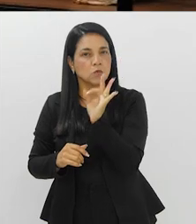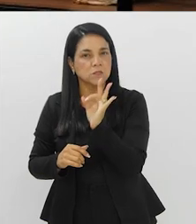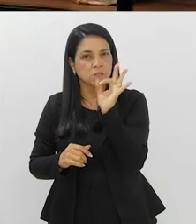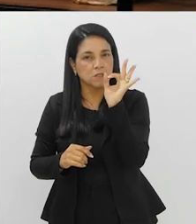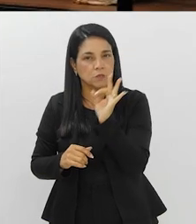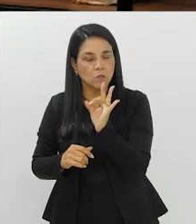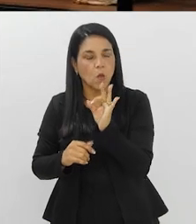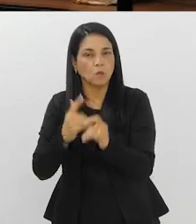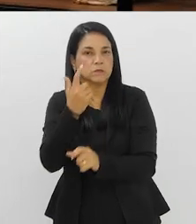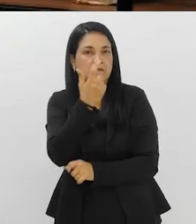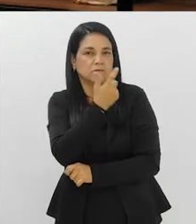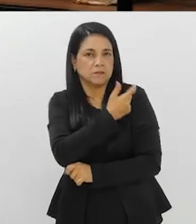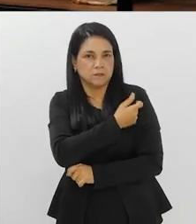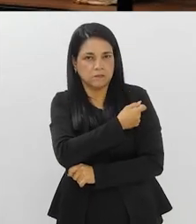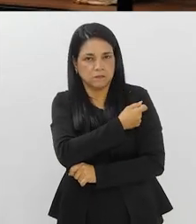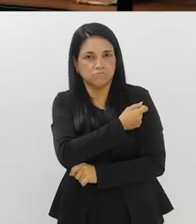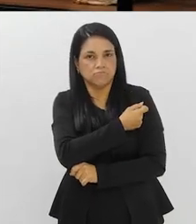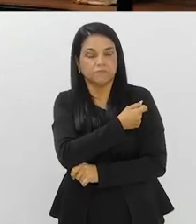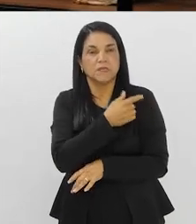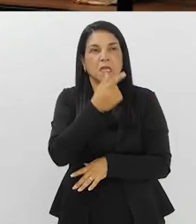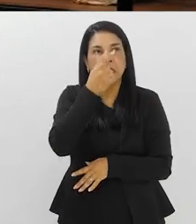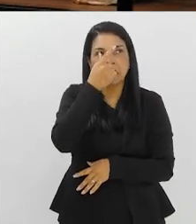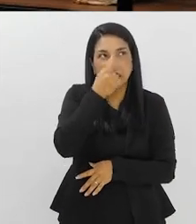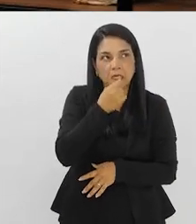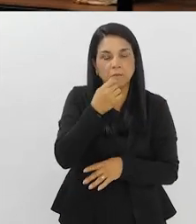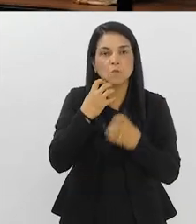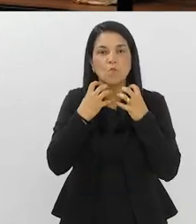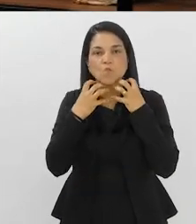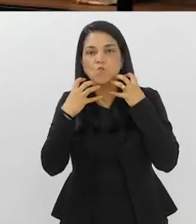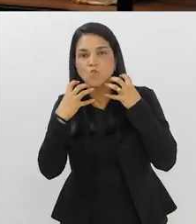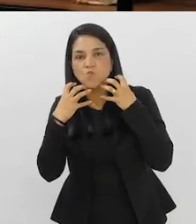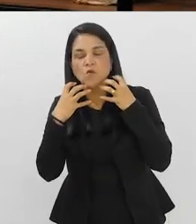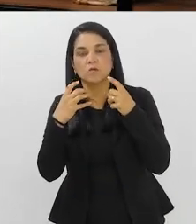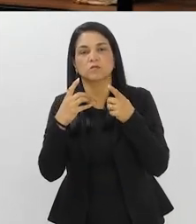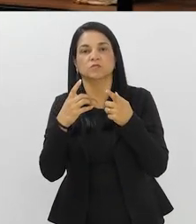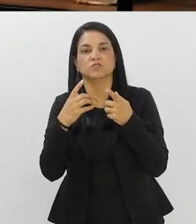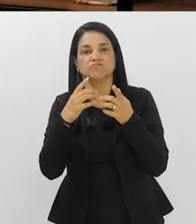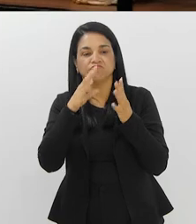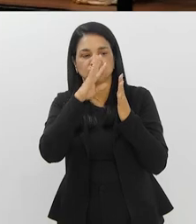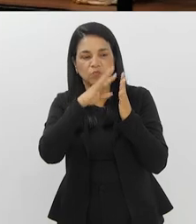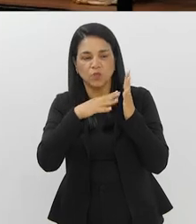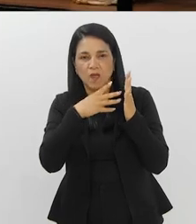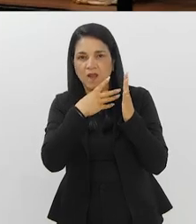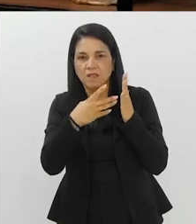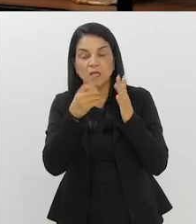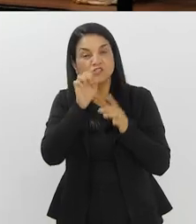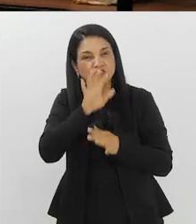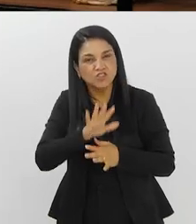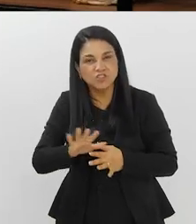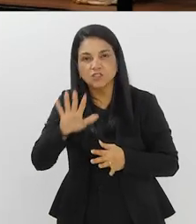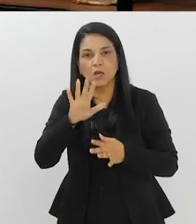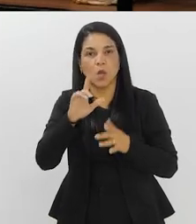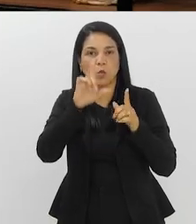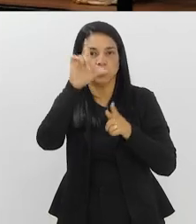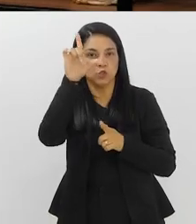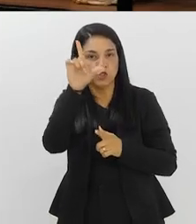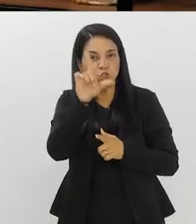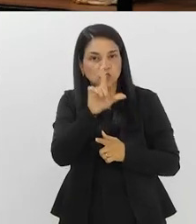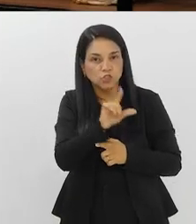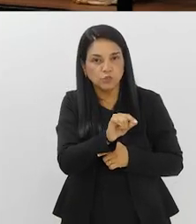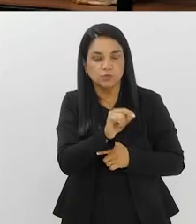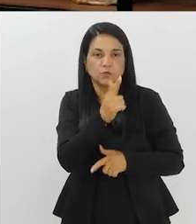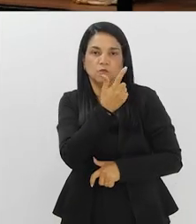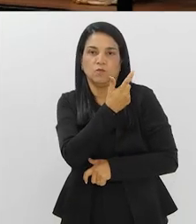percentual de cobertura vacinal, não só gripe, coqueluche, como do calendário de uma forma geral, né?